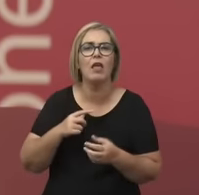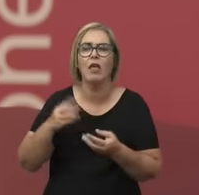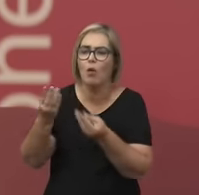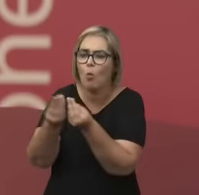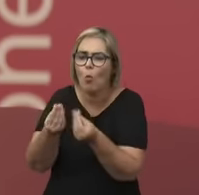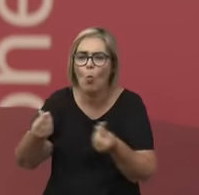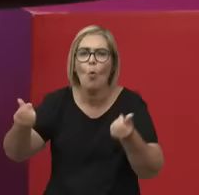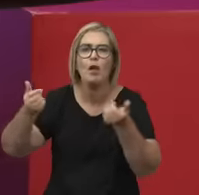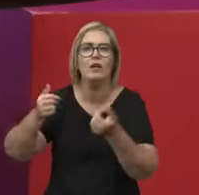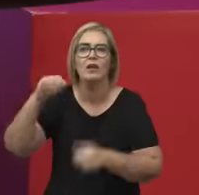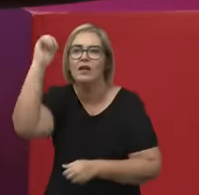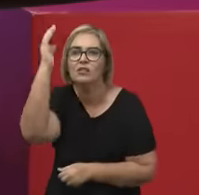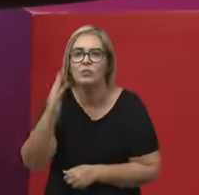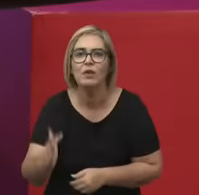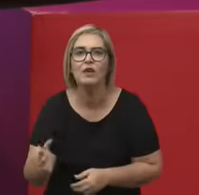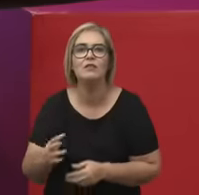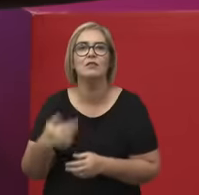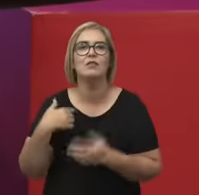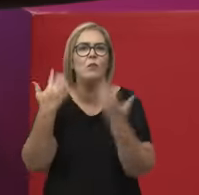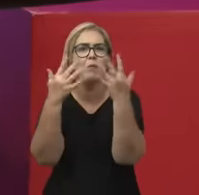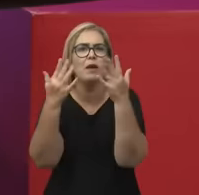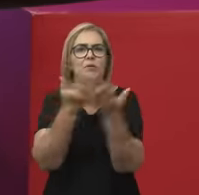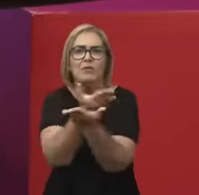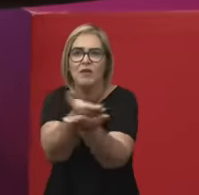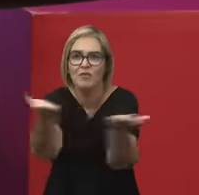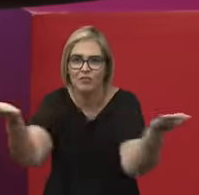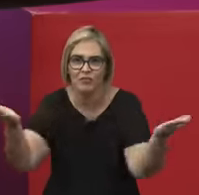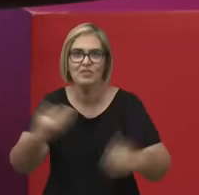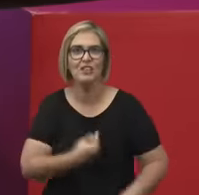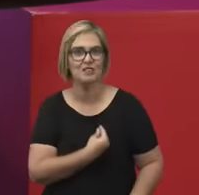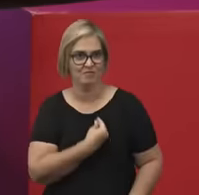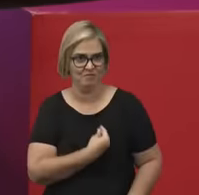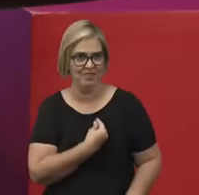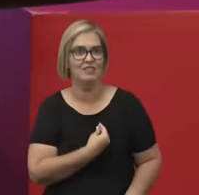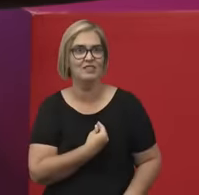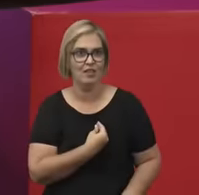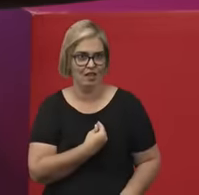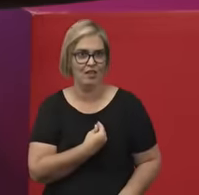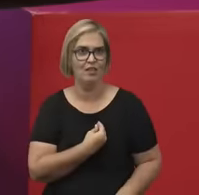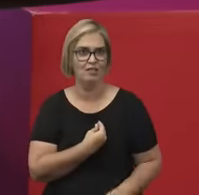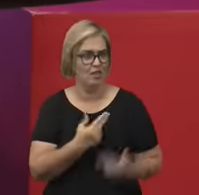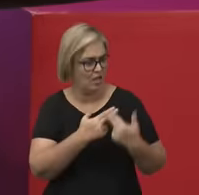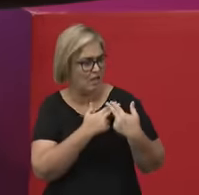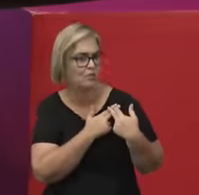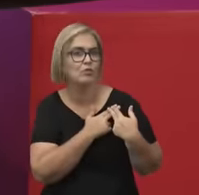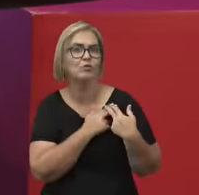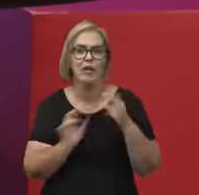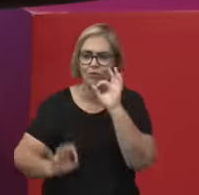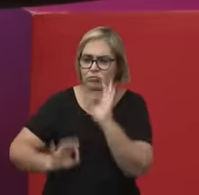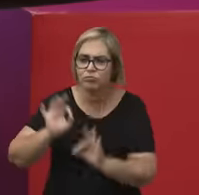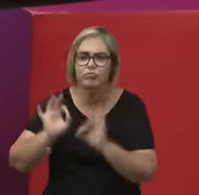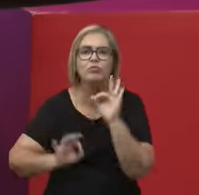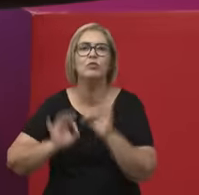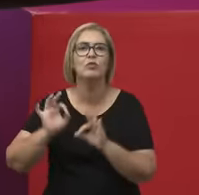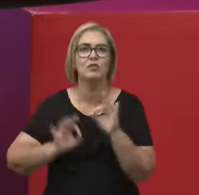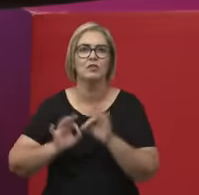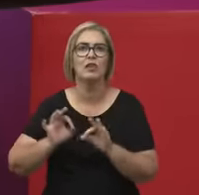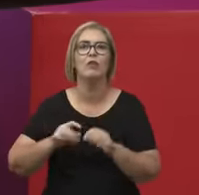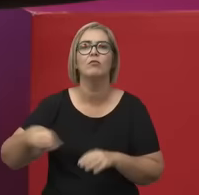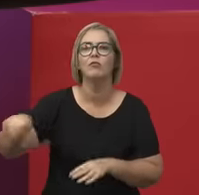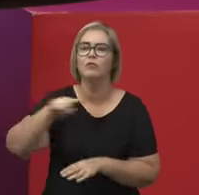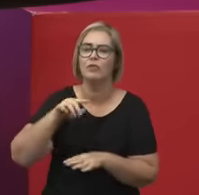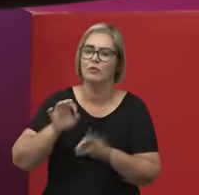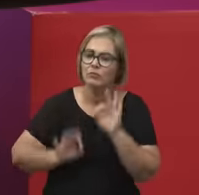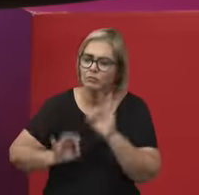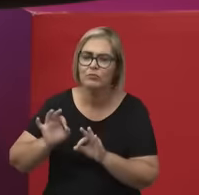brasileiro. Eu queria parabenizar a todos vocês que estão aqui presentes por fazer parte desse programa e dessa iniciativa tão